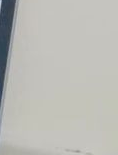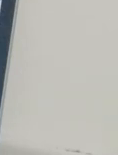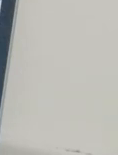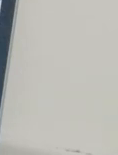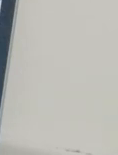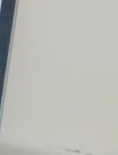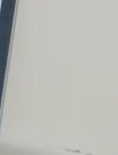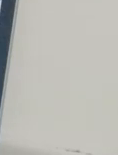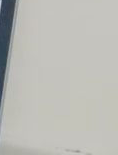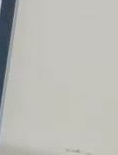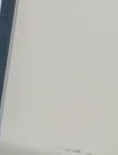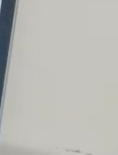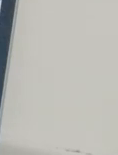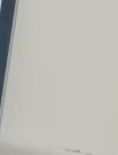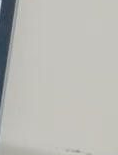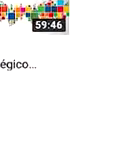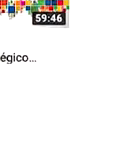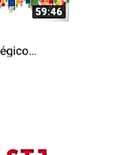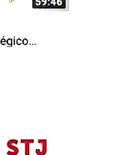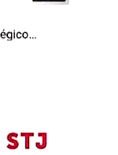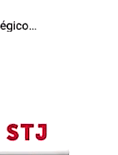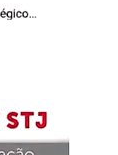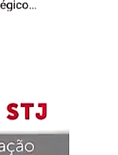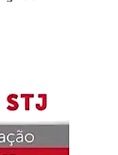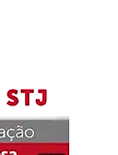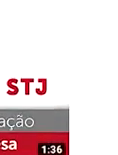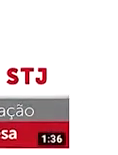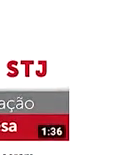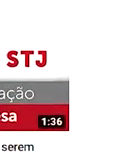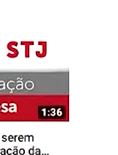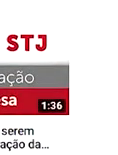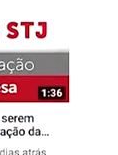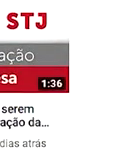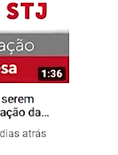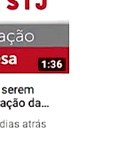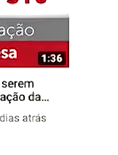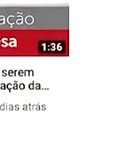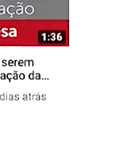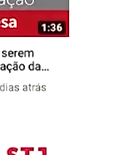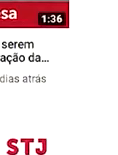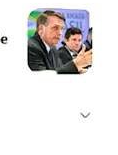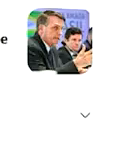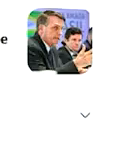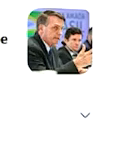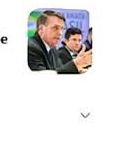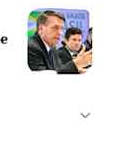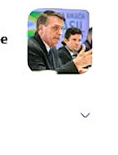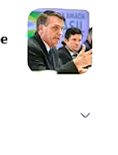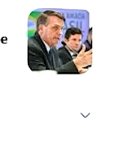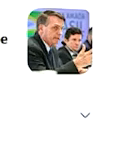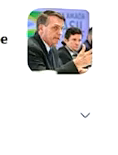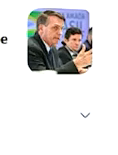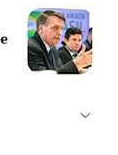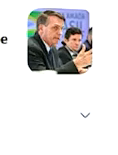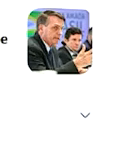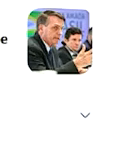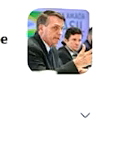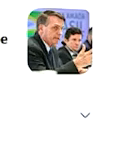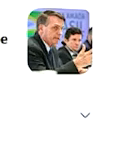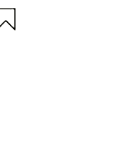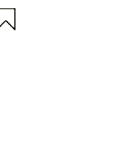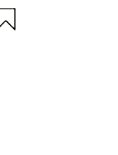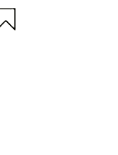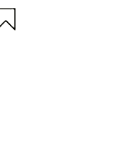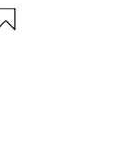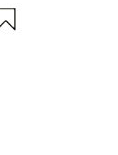pandemia do novo coronavírus. É pelas redes sociais do Superior Tribunal de Justiça que as apresentações do Seminário de